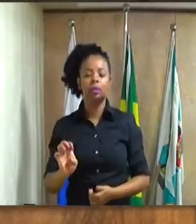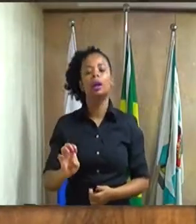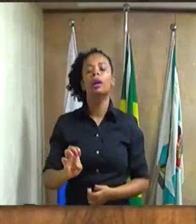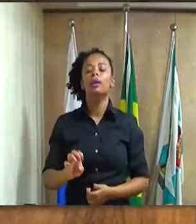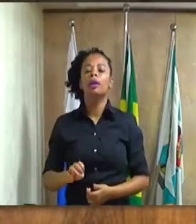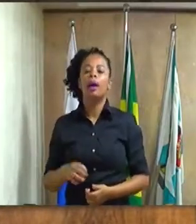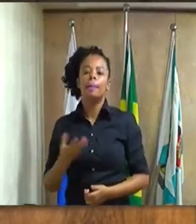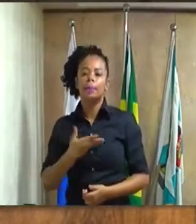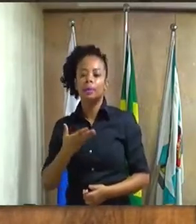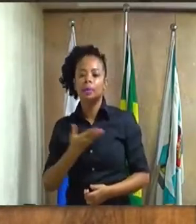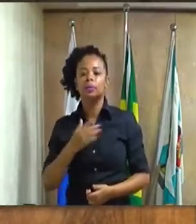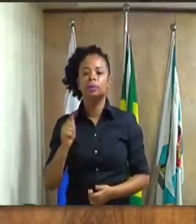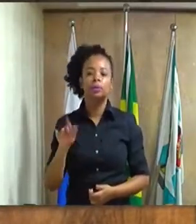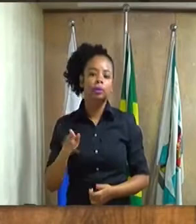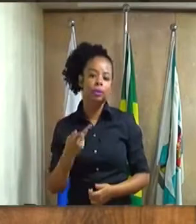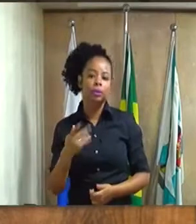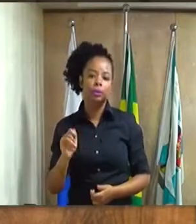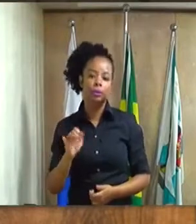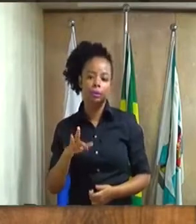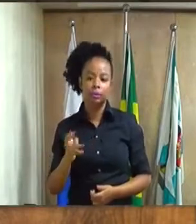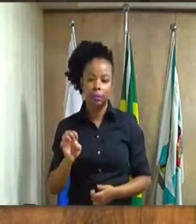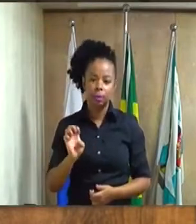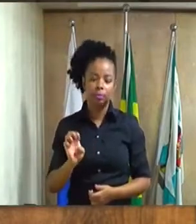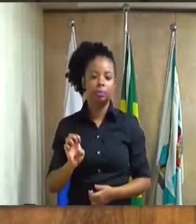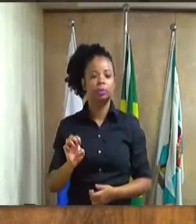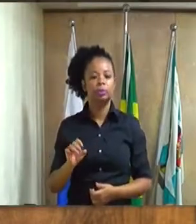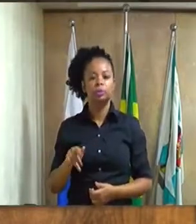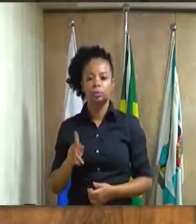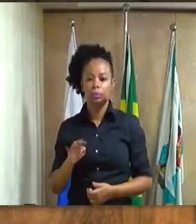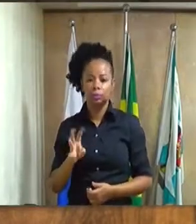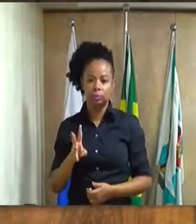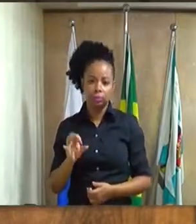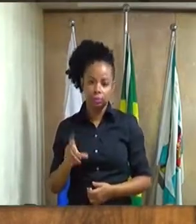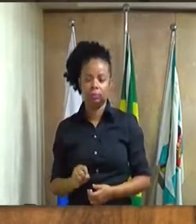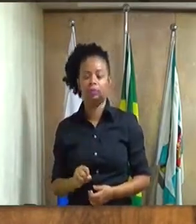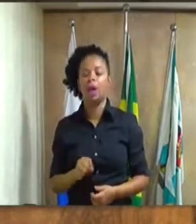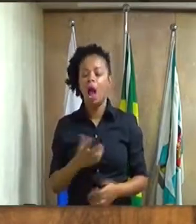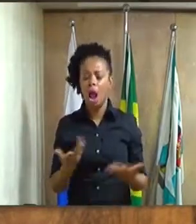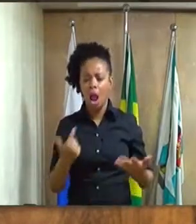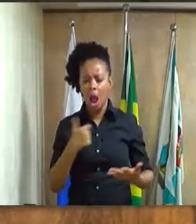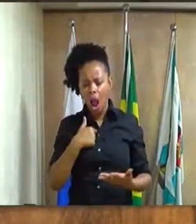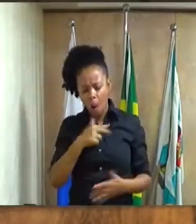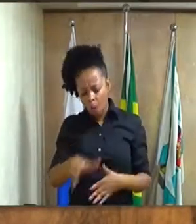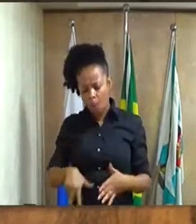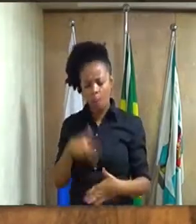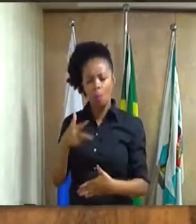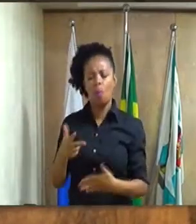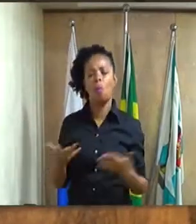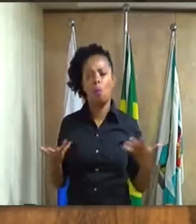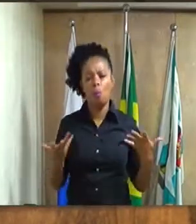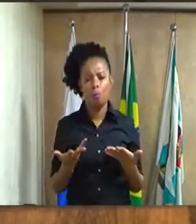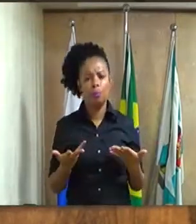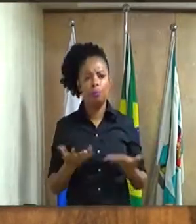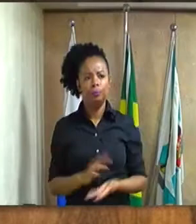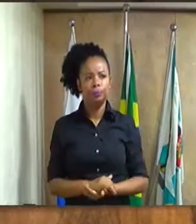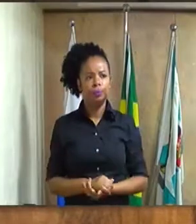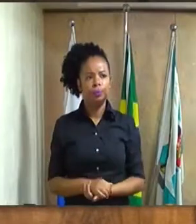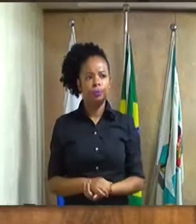Guilherme, Gilberto Silva. Presidente, eu subo à tribuna no dia de hoje, vereador Wendel,